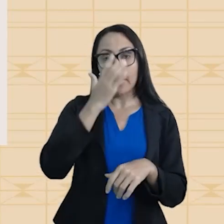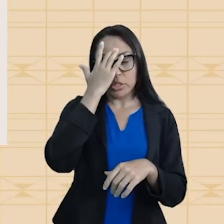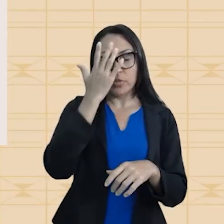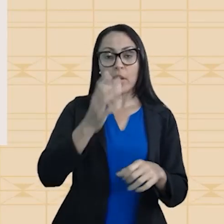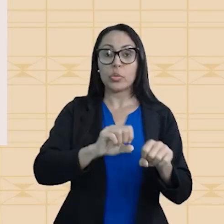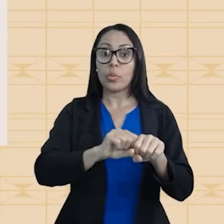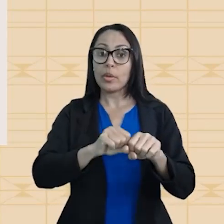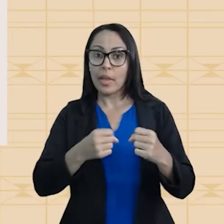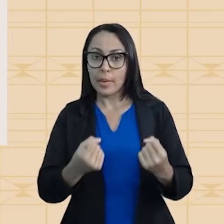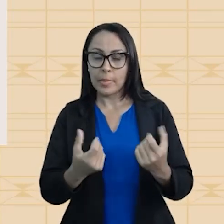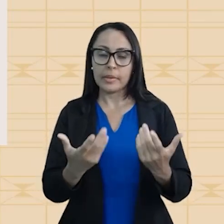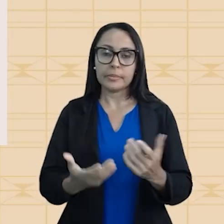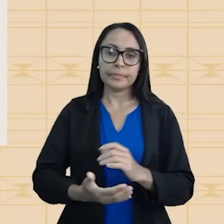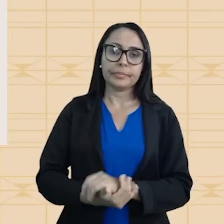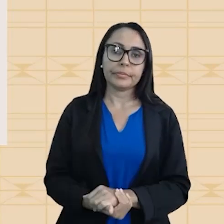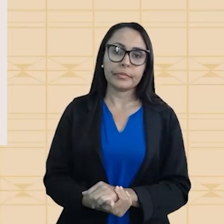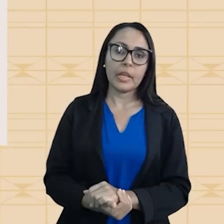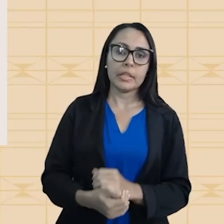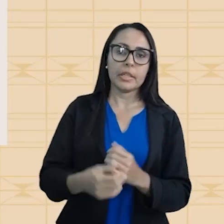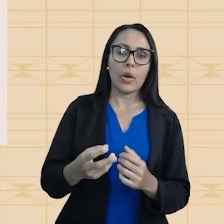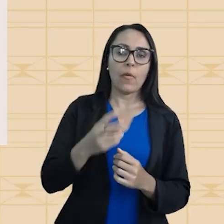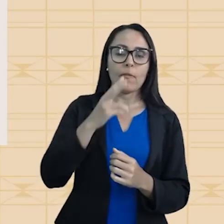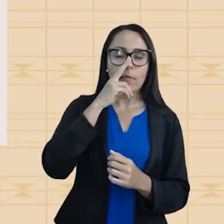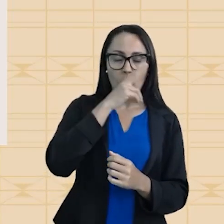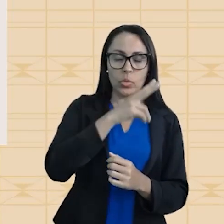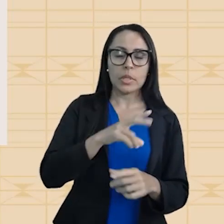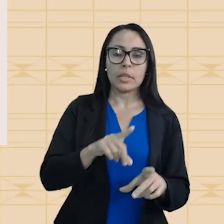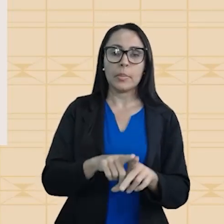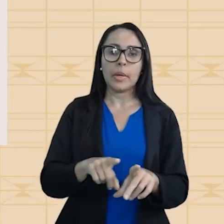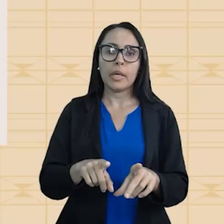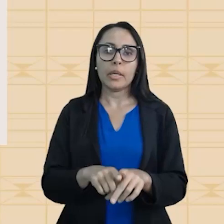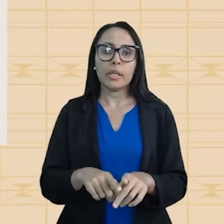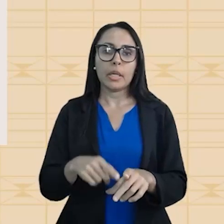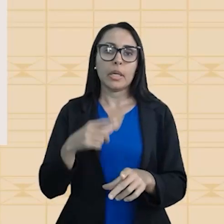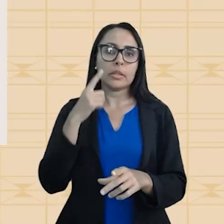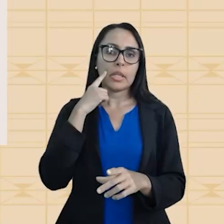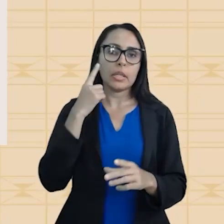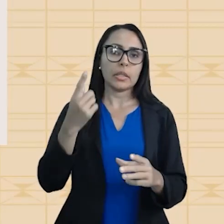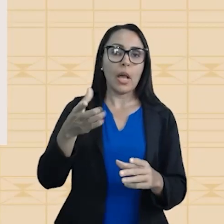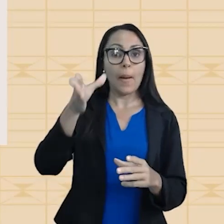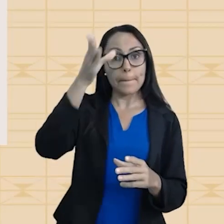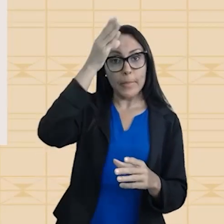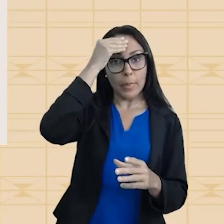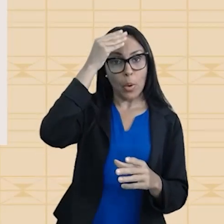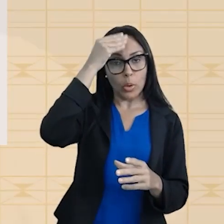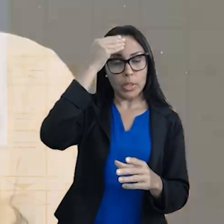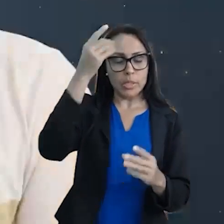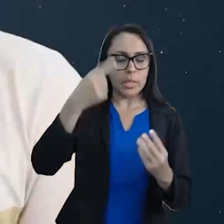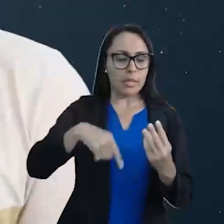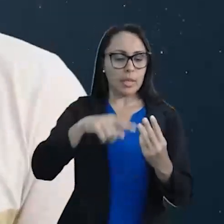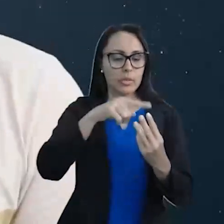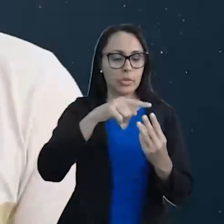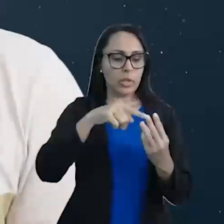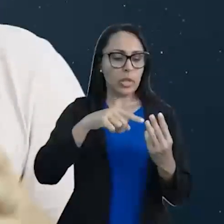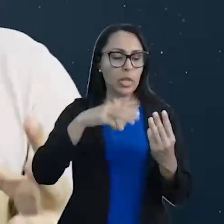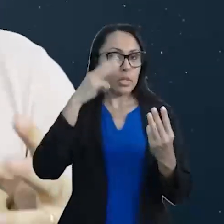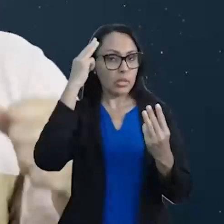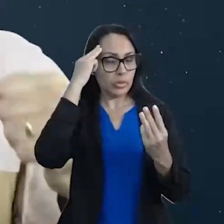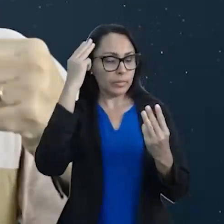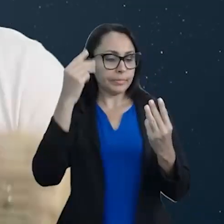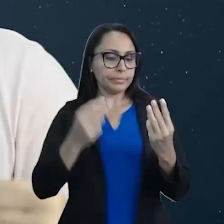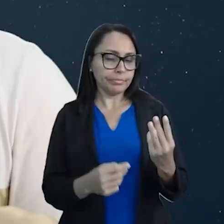Então, em termos de força, de intensidade, já grava essas três. A ligação de hidrogênio,